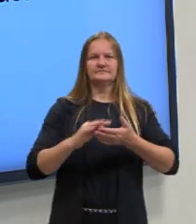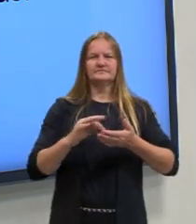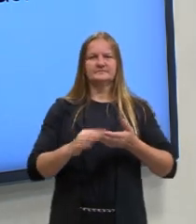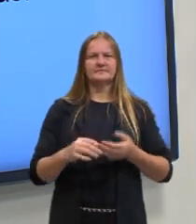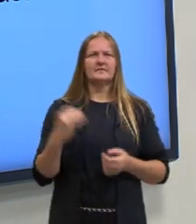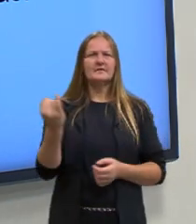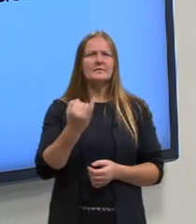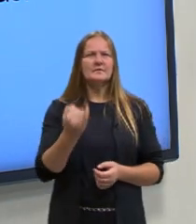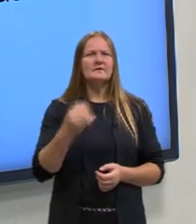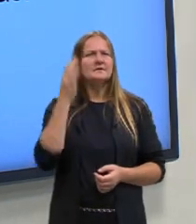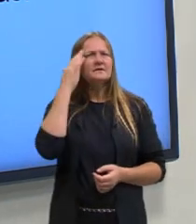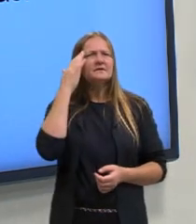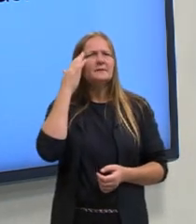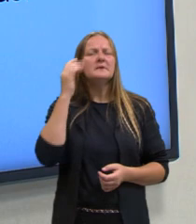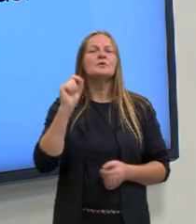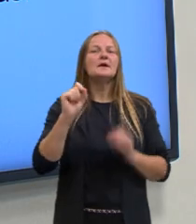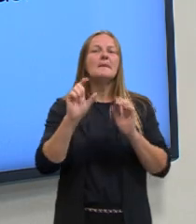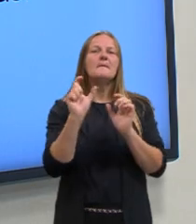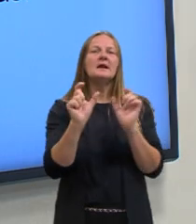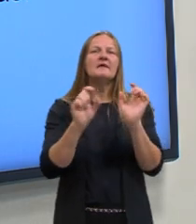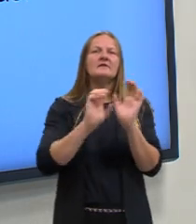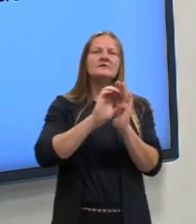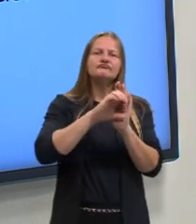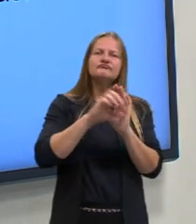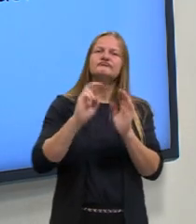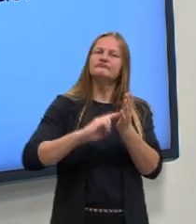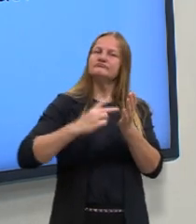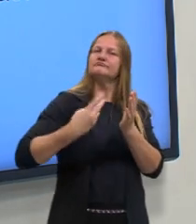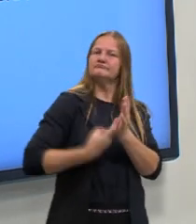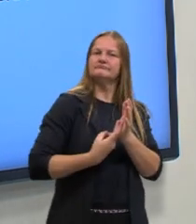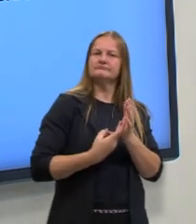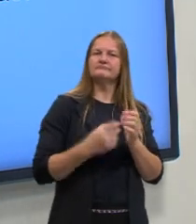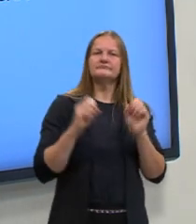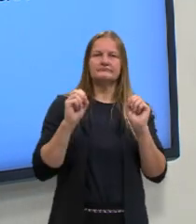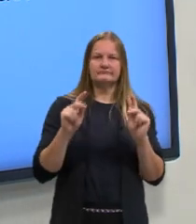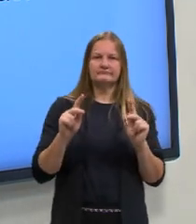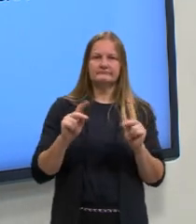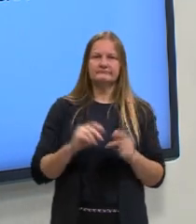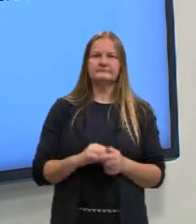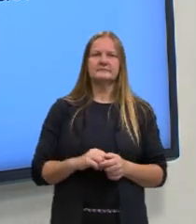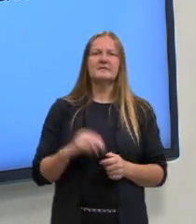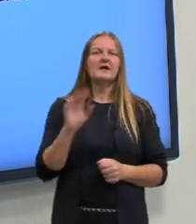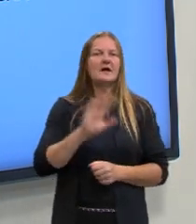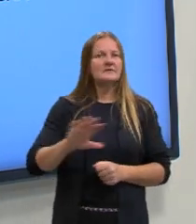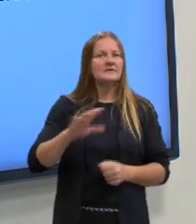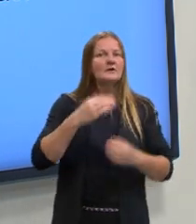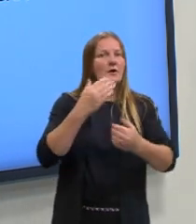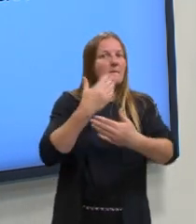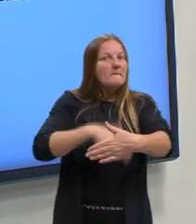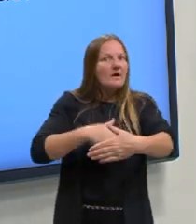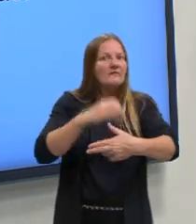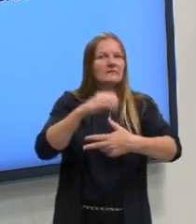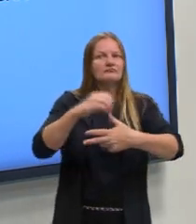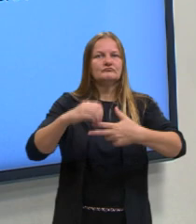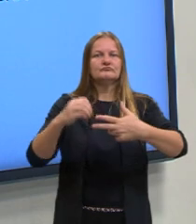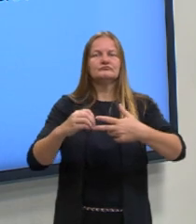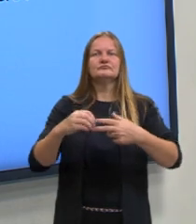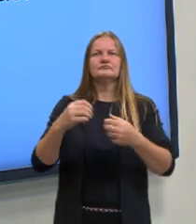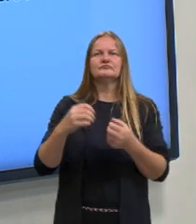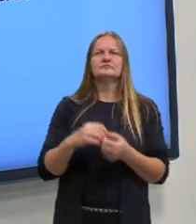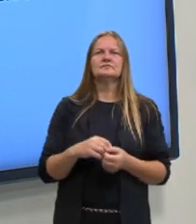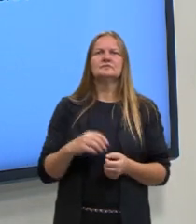vocês saberem o que essas palavras significam. Porque geralmente elas vão aparecer lá na prova, no enunciado,